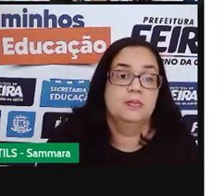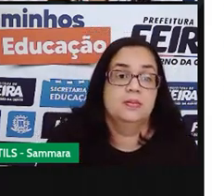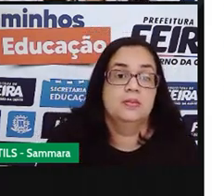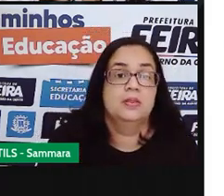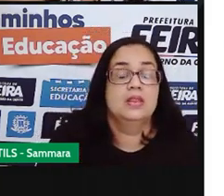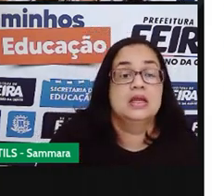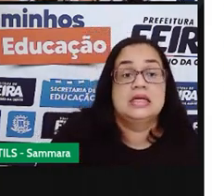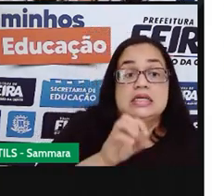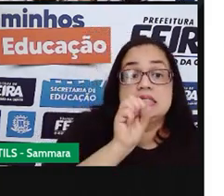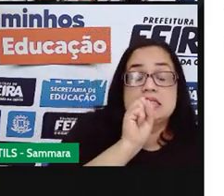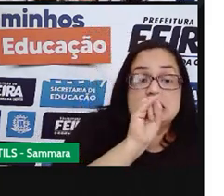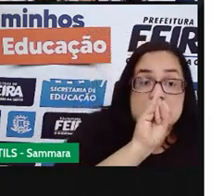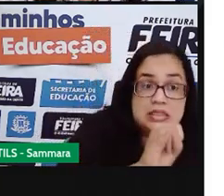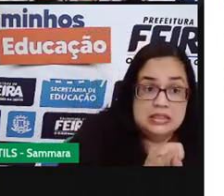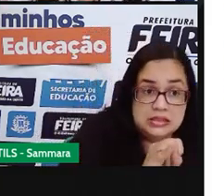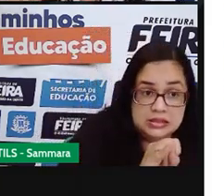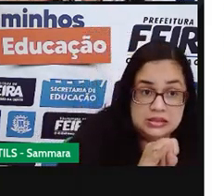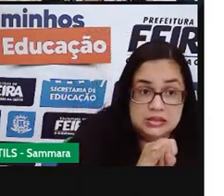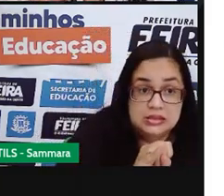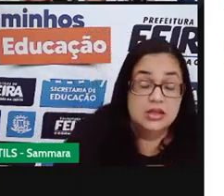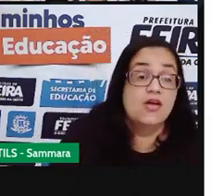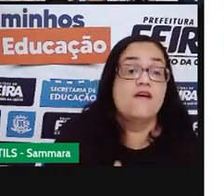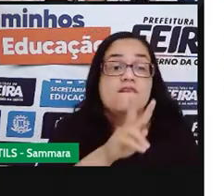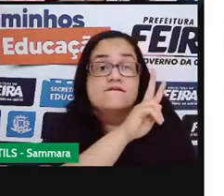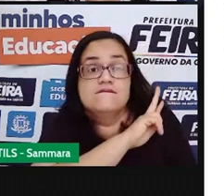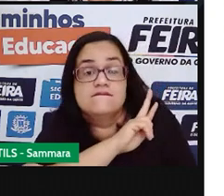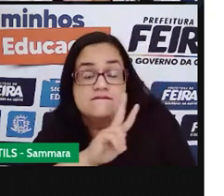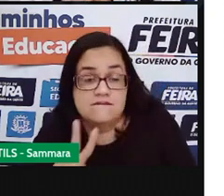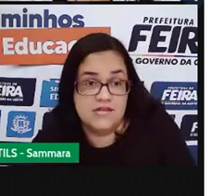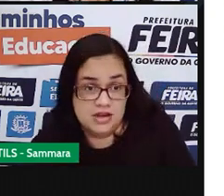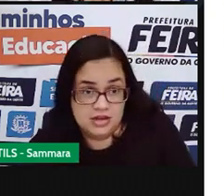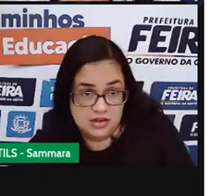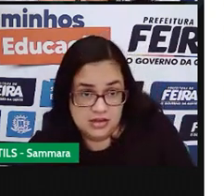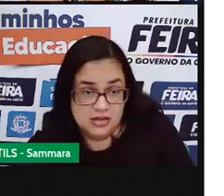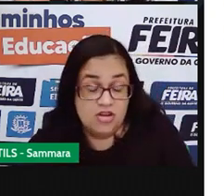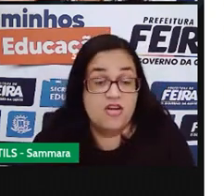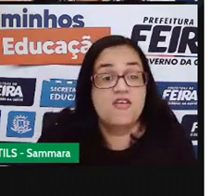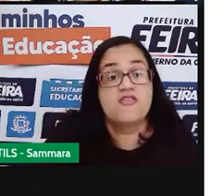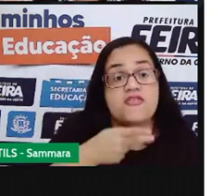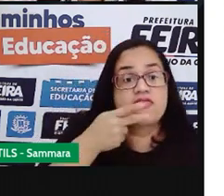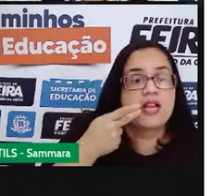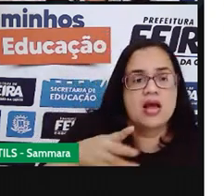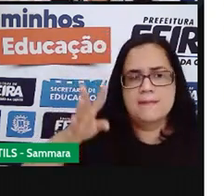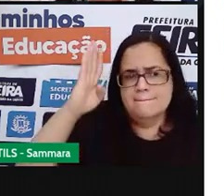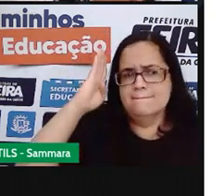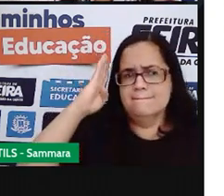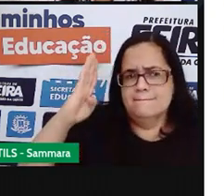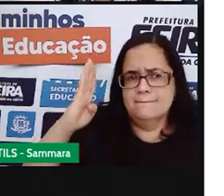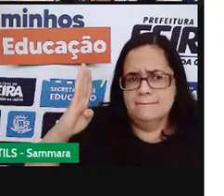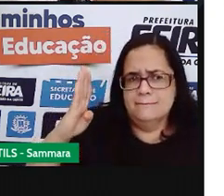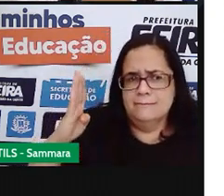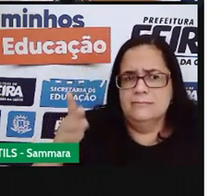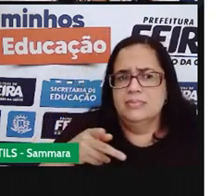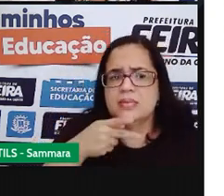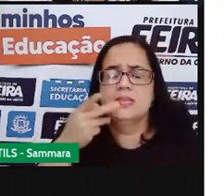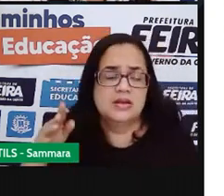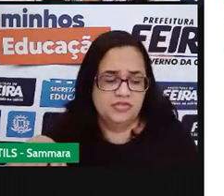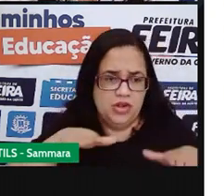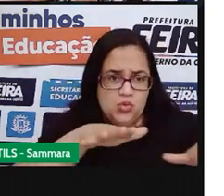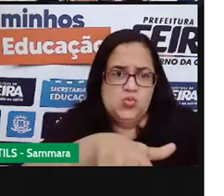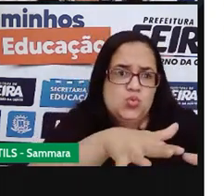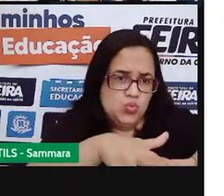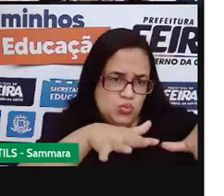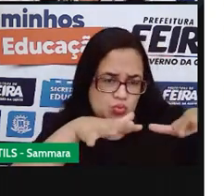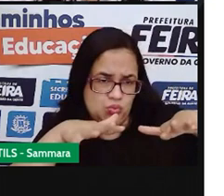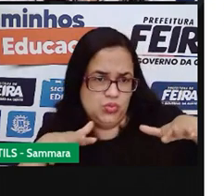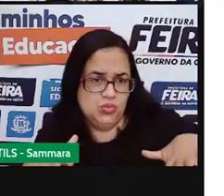Se durante a campanha eleitoral, um vereador em campanha disser, prometendo, que ele vai asfaltar,